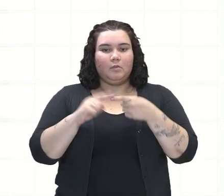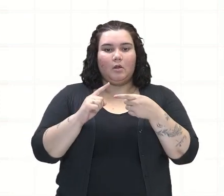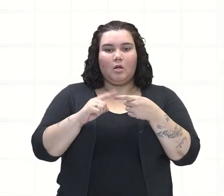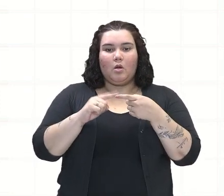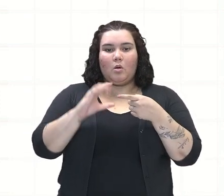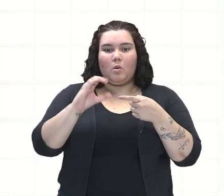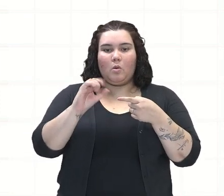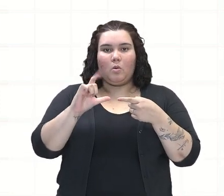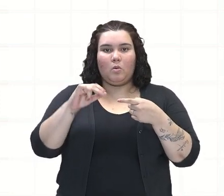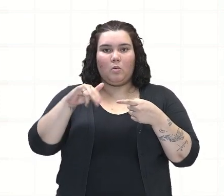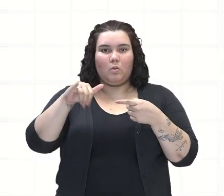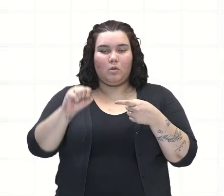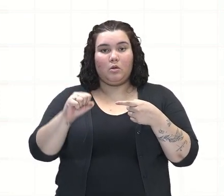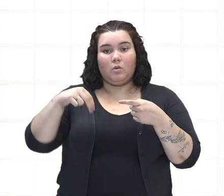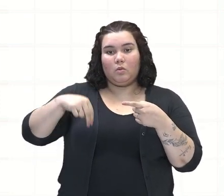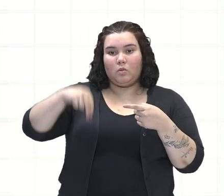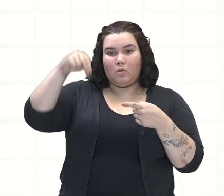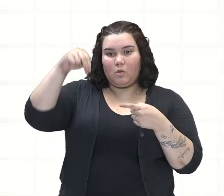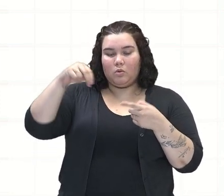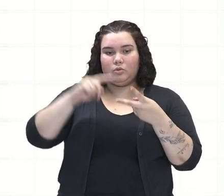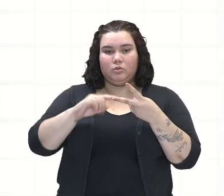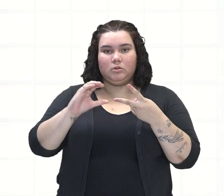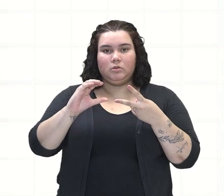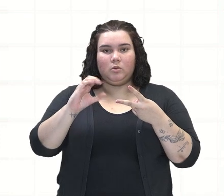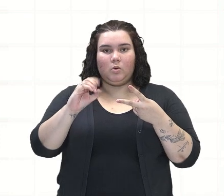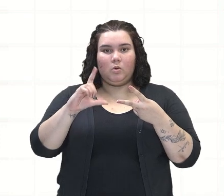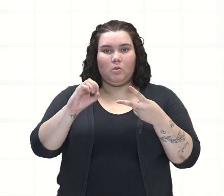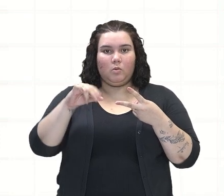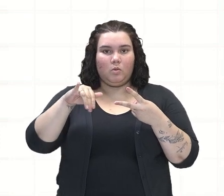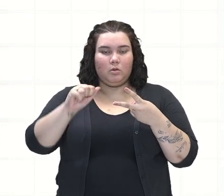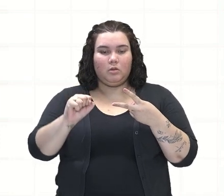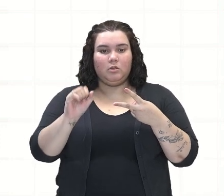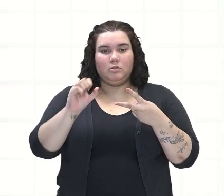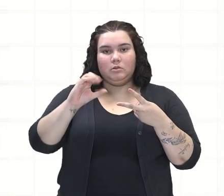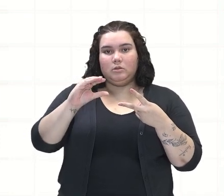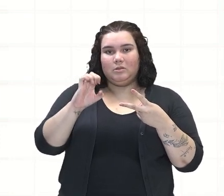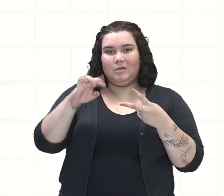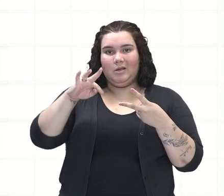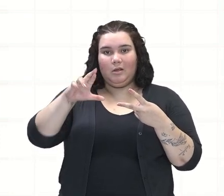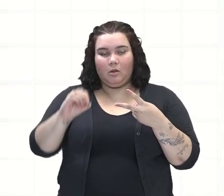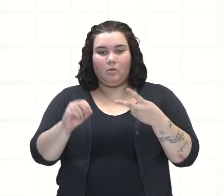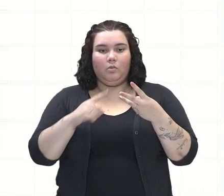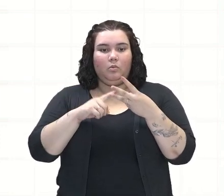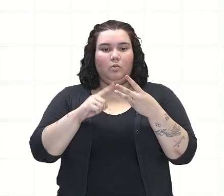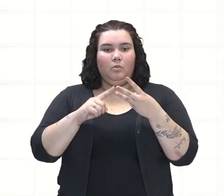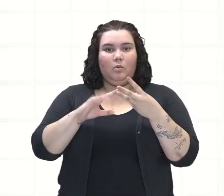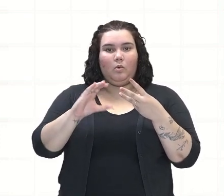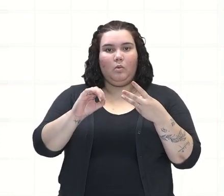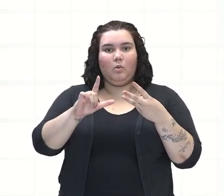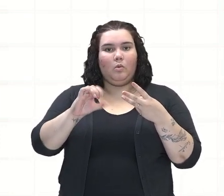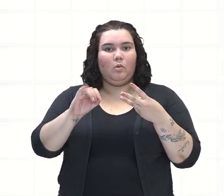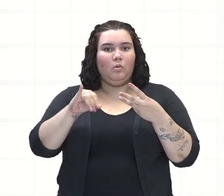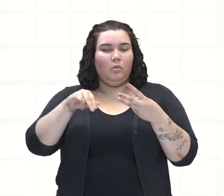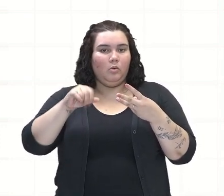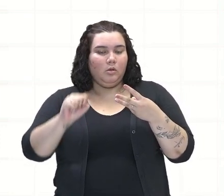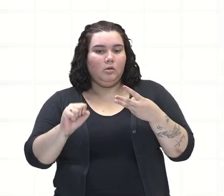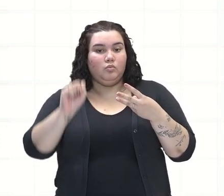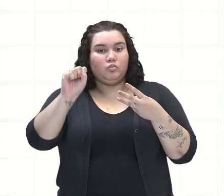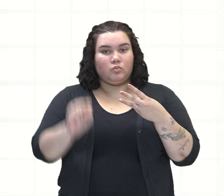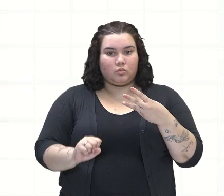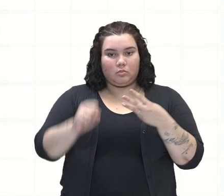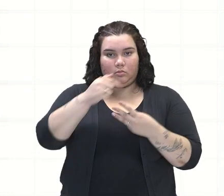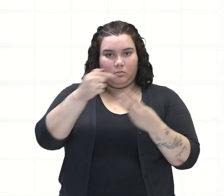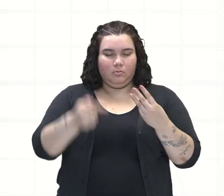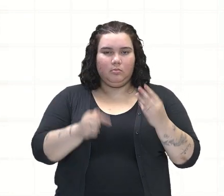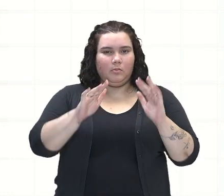colônias do Norte, as colônias do Centro e também as colônias do Sul. A gente vai entender daqui a pouco as características de cada um desses